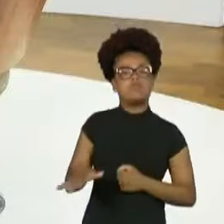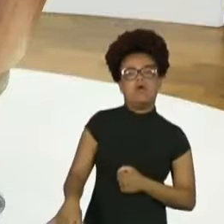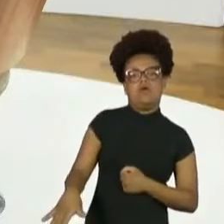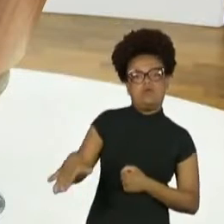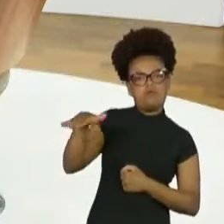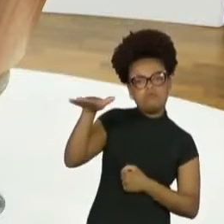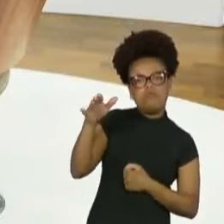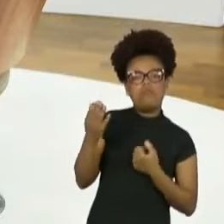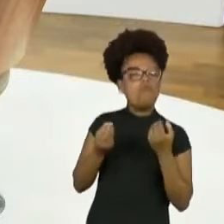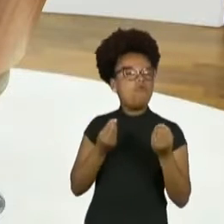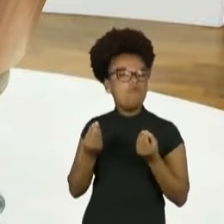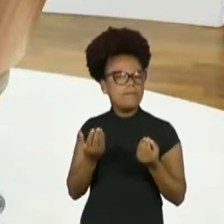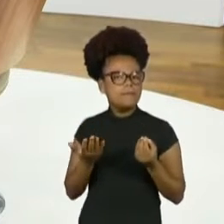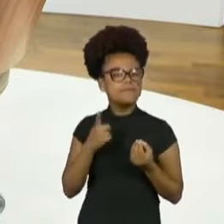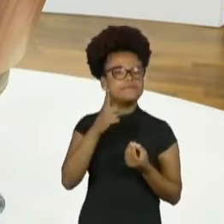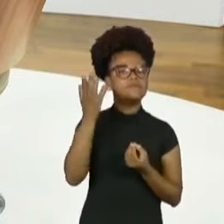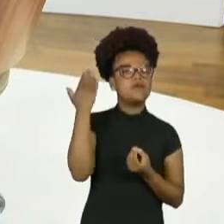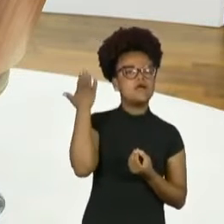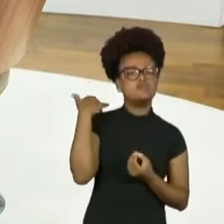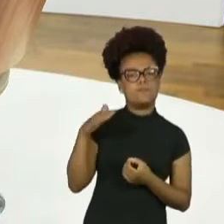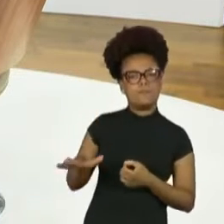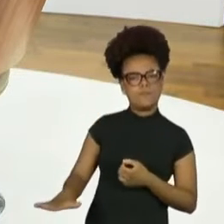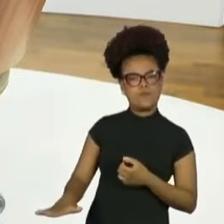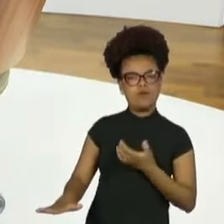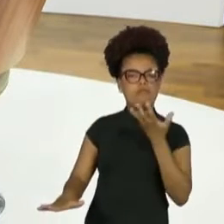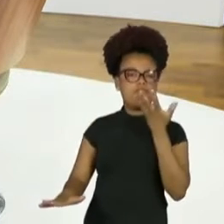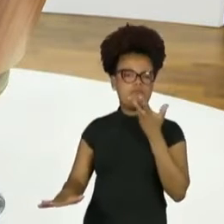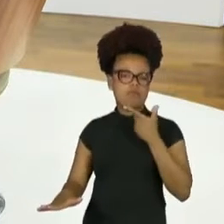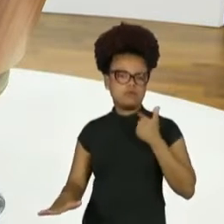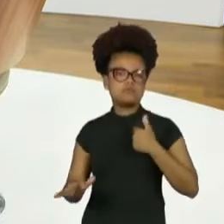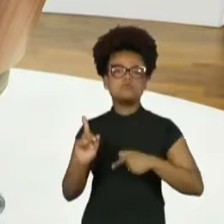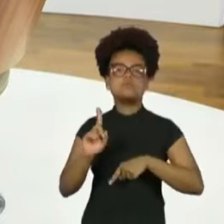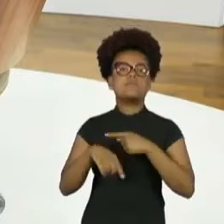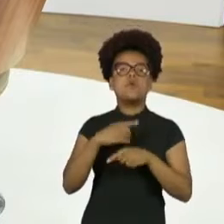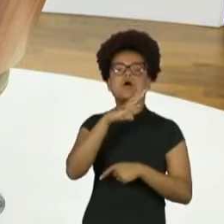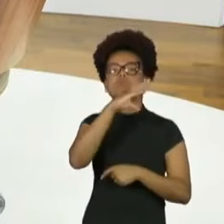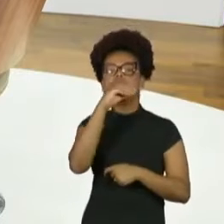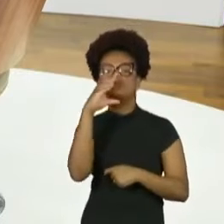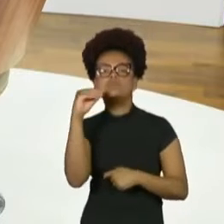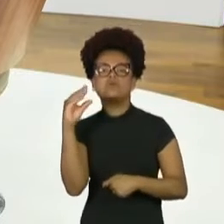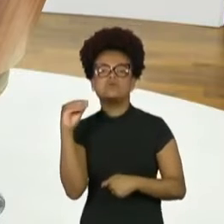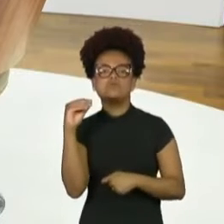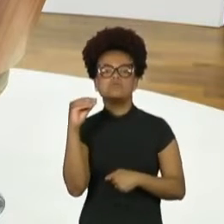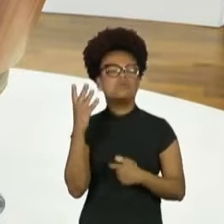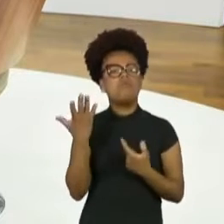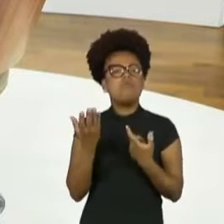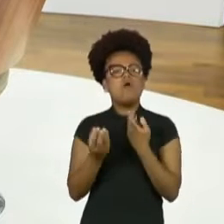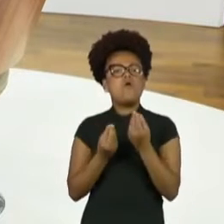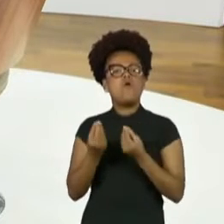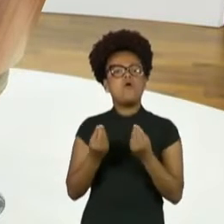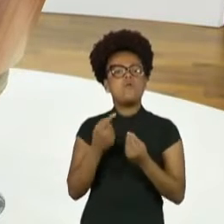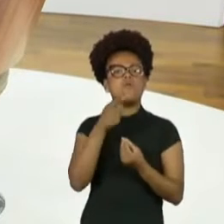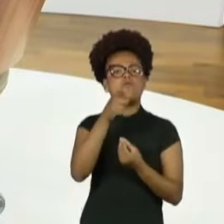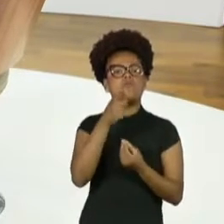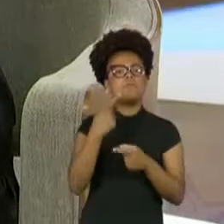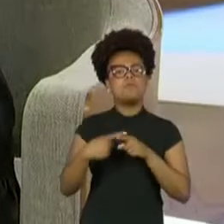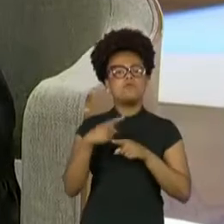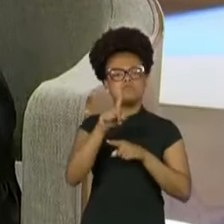Zezé criança, a Zezé adolescente, porque são muitas referências, né Zezé? Pois é.